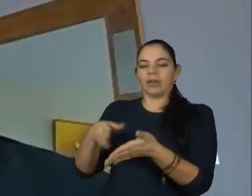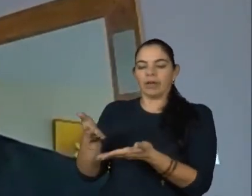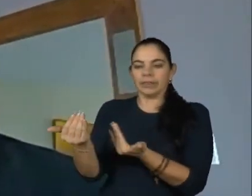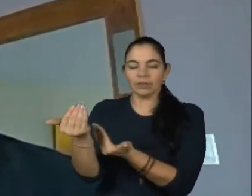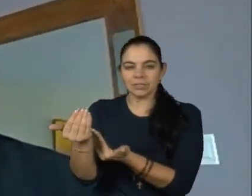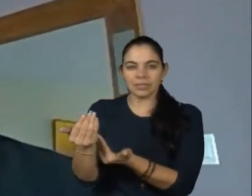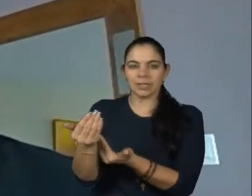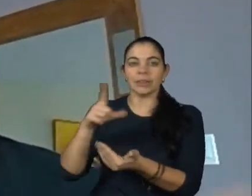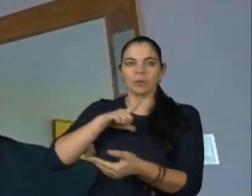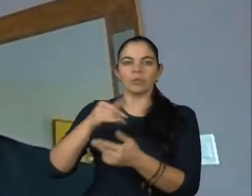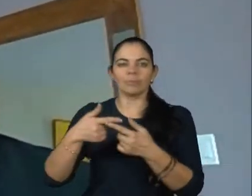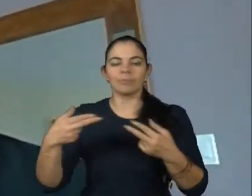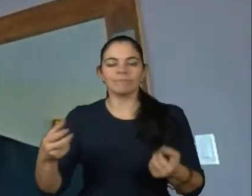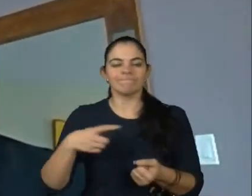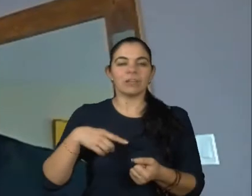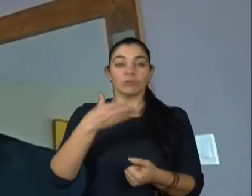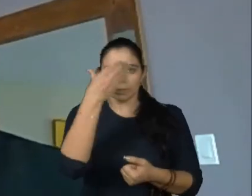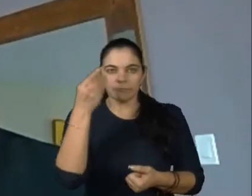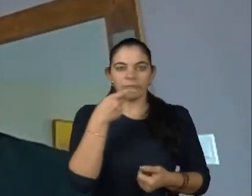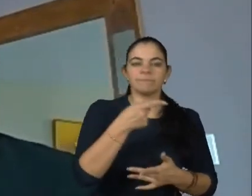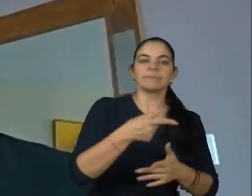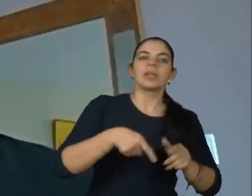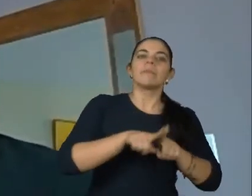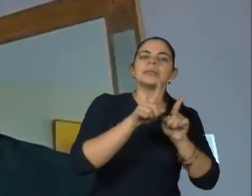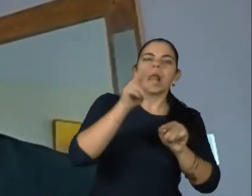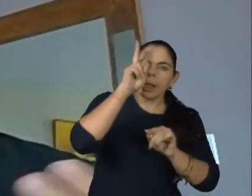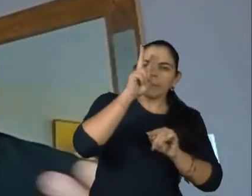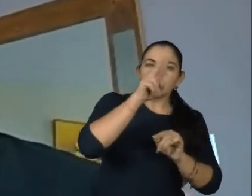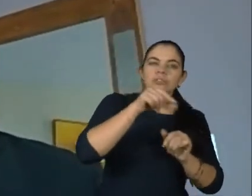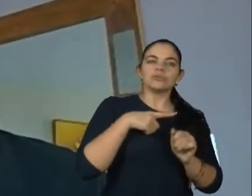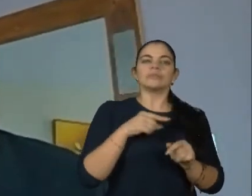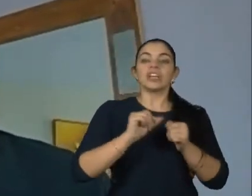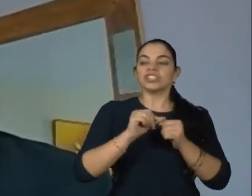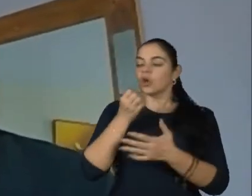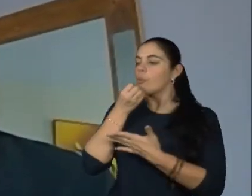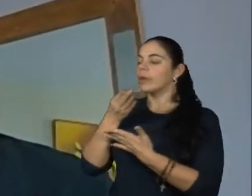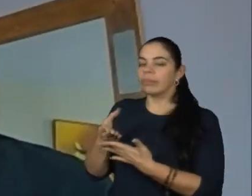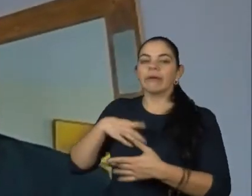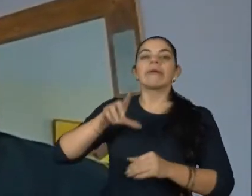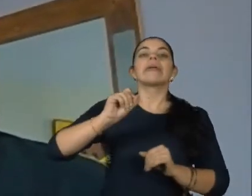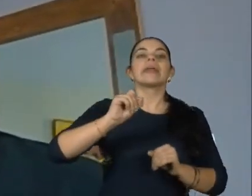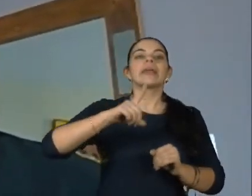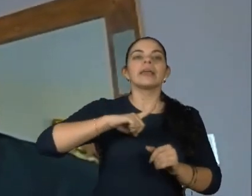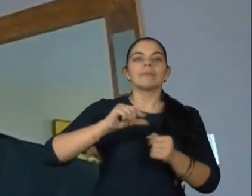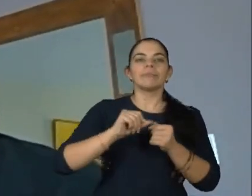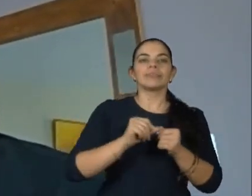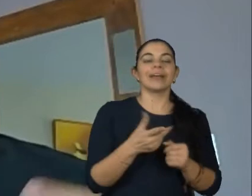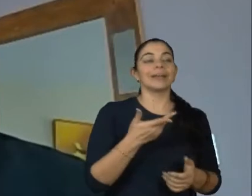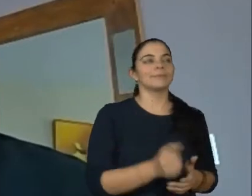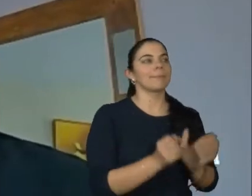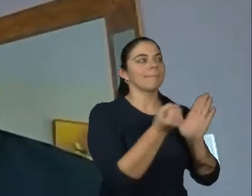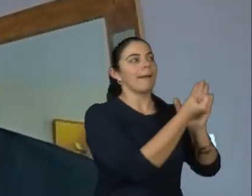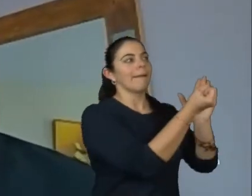Vivi, né, uma graça, e a gente estava lembrando, está aqui até para a gente comentar, sobre a questão dos arquétipos, né? Então,